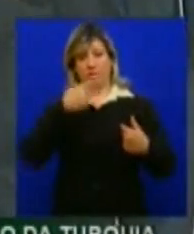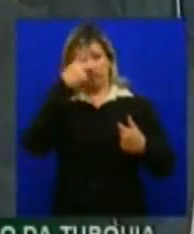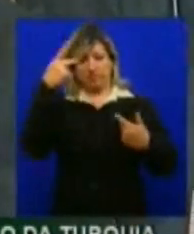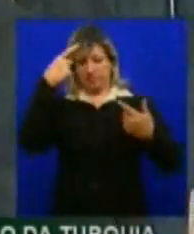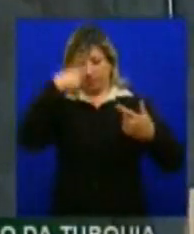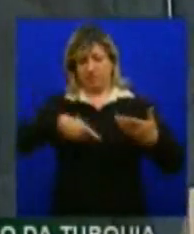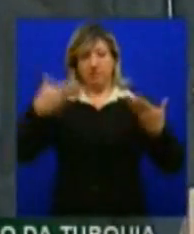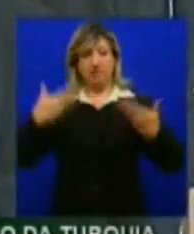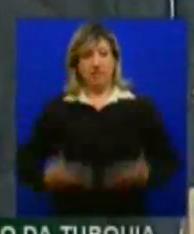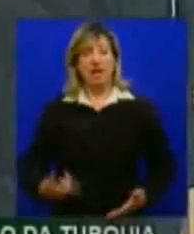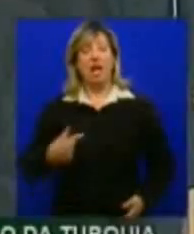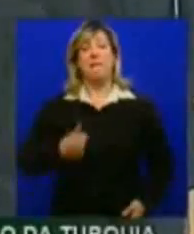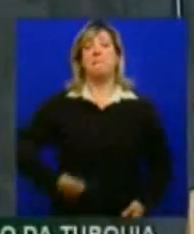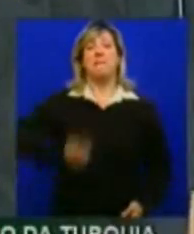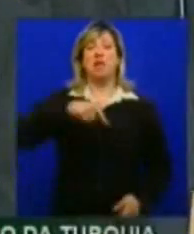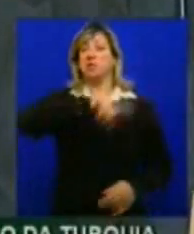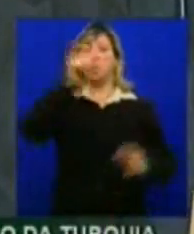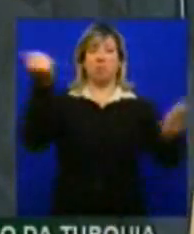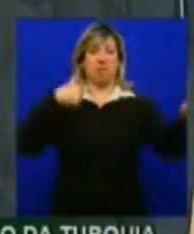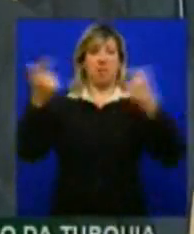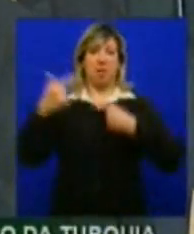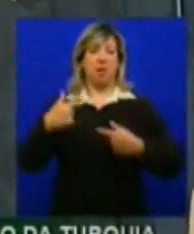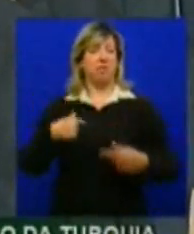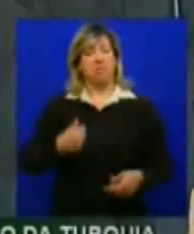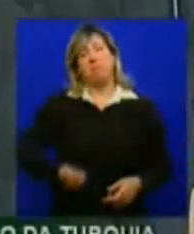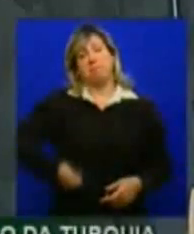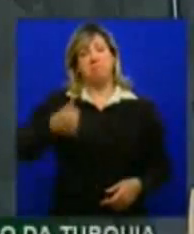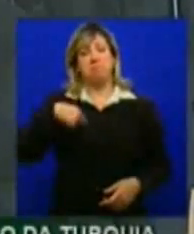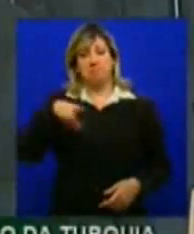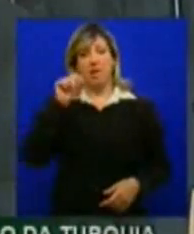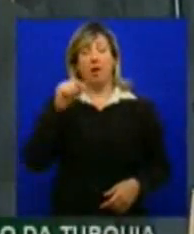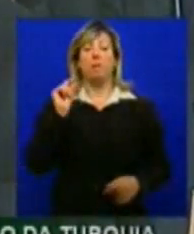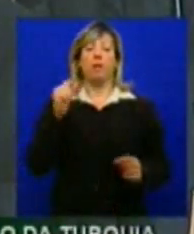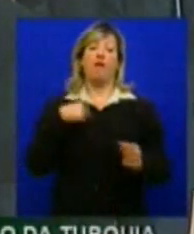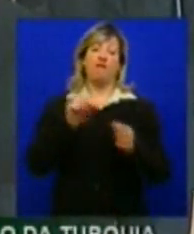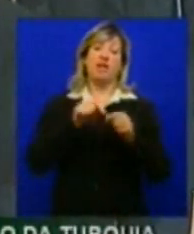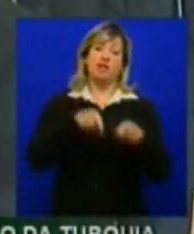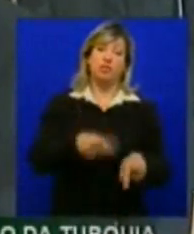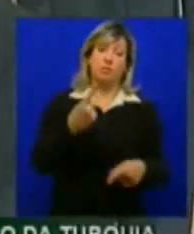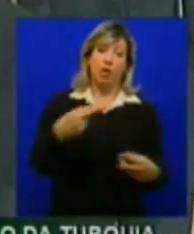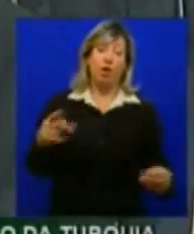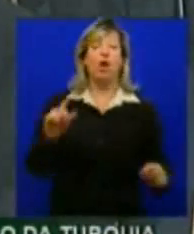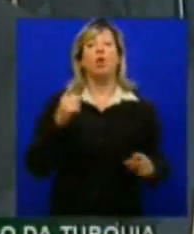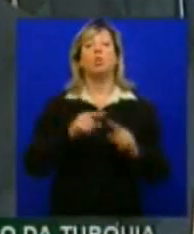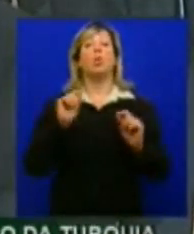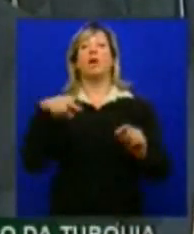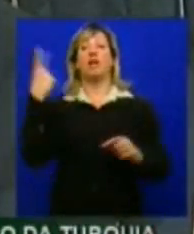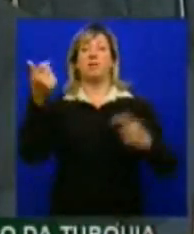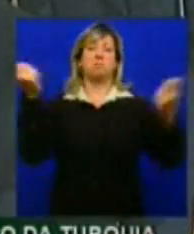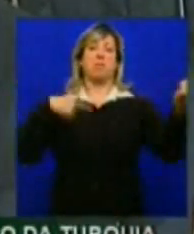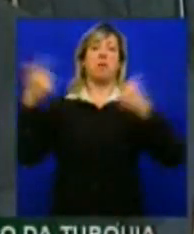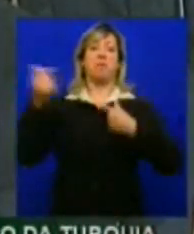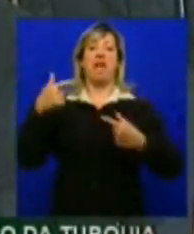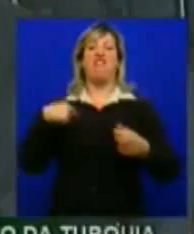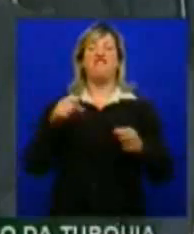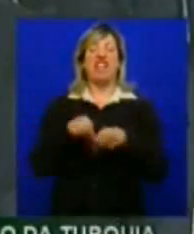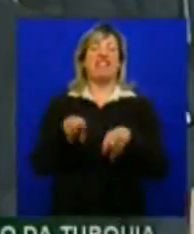que prefiro ser criticado porque fiz uma coisa do que ser criticado por omissão.